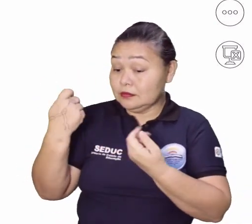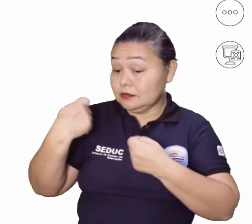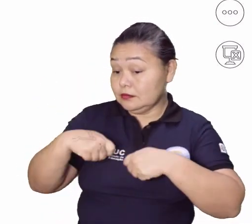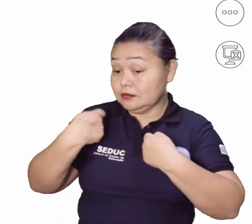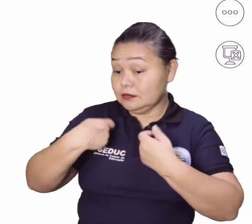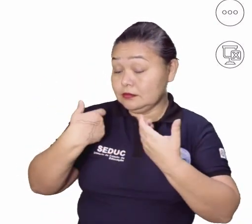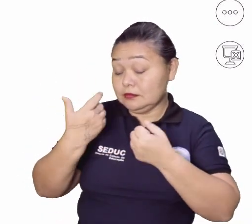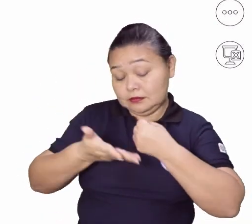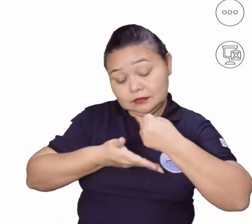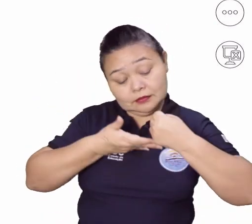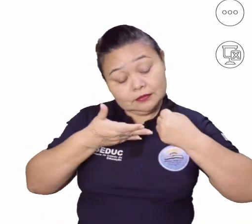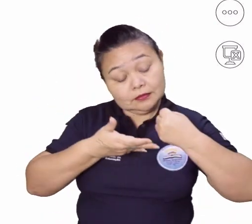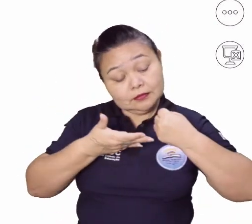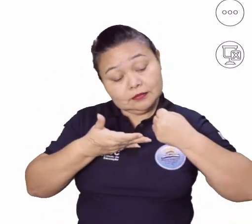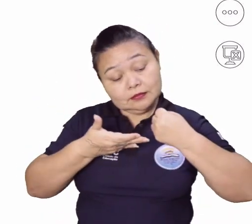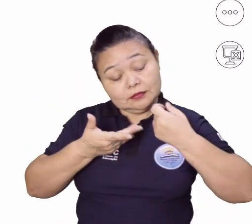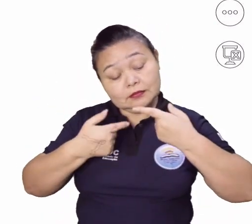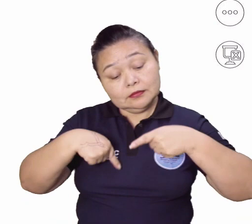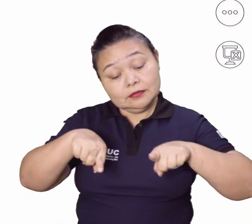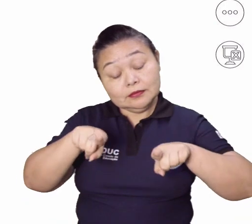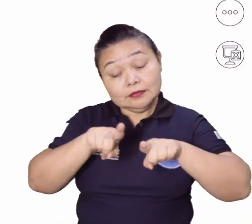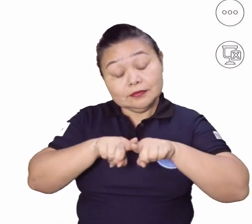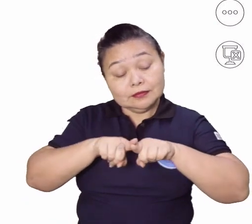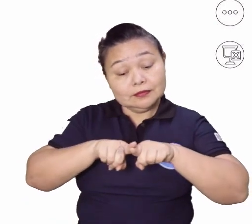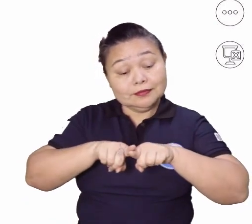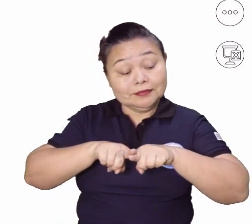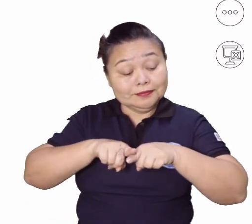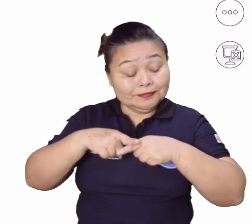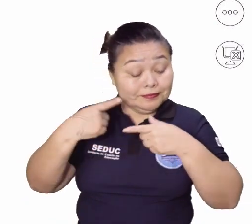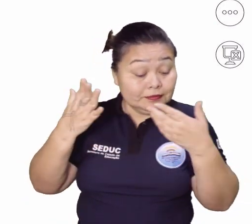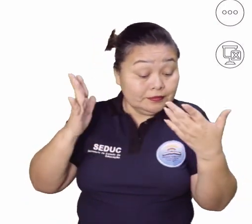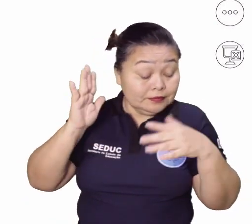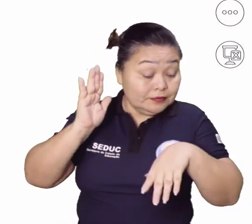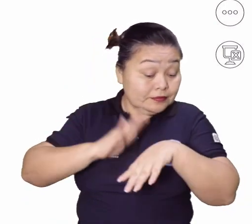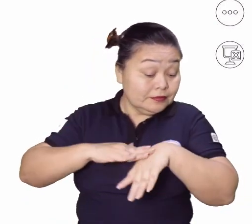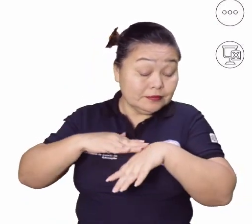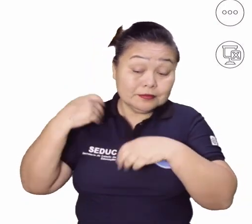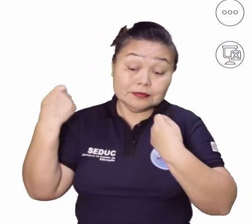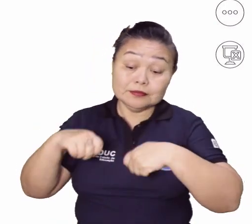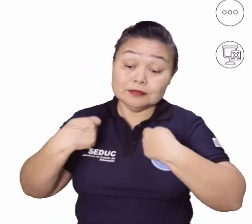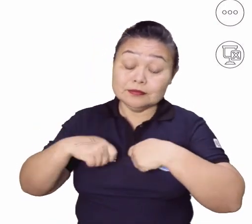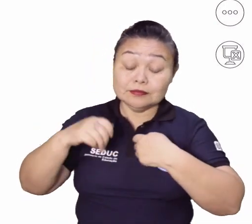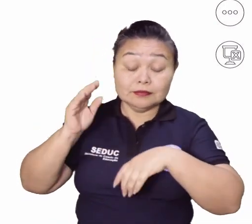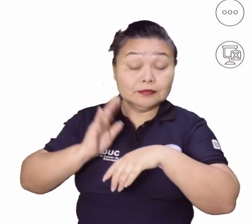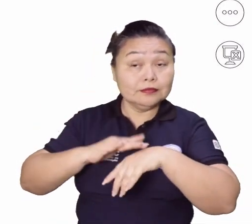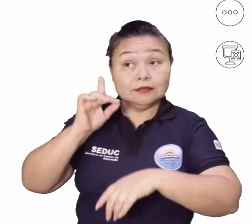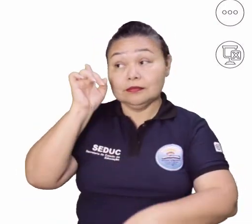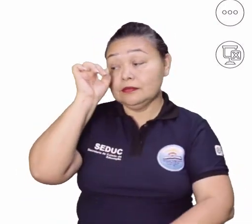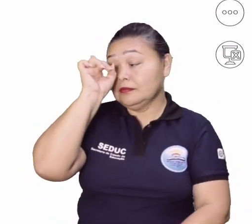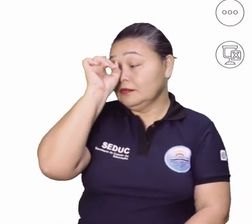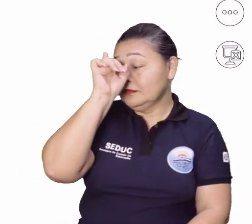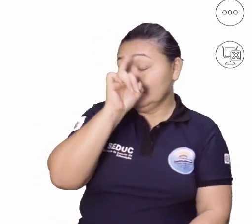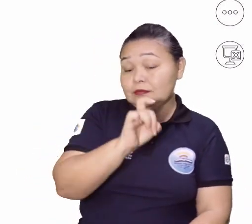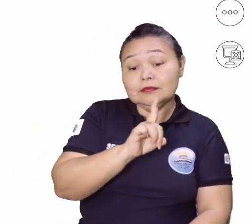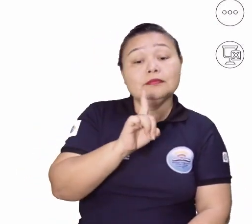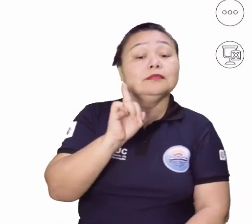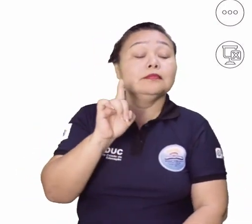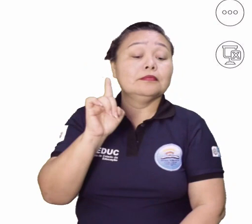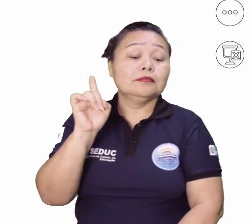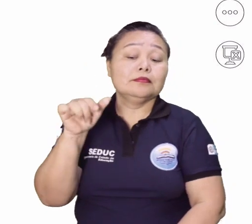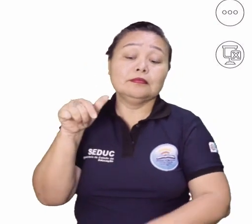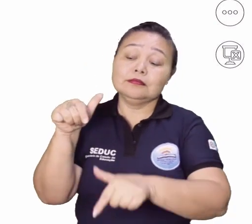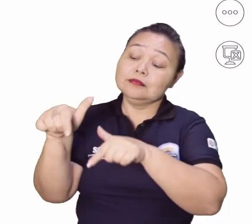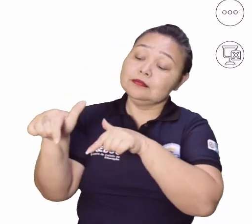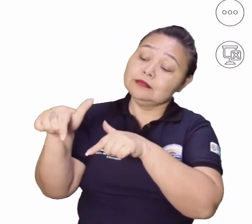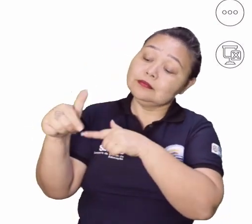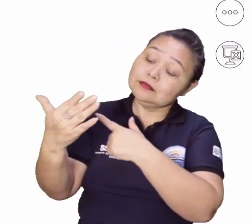né? Como as necessidades mais complexas, né? Então, o trabalho, ele está aí para